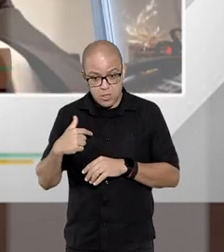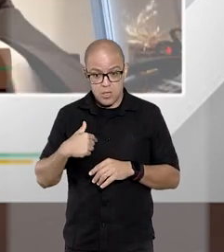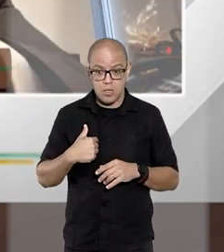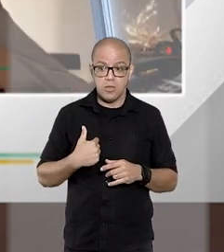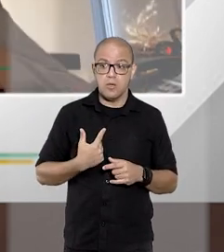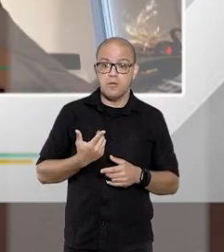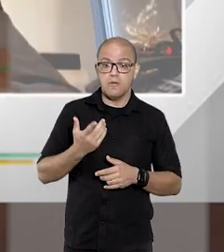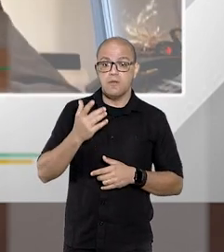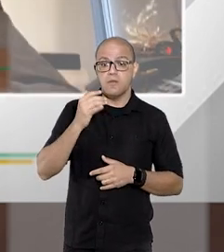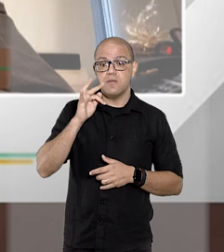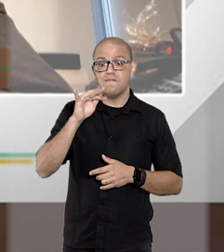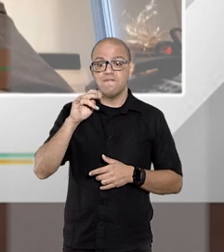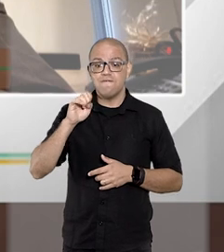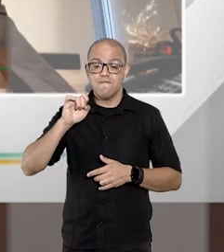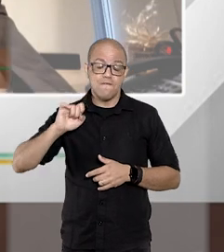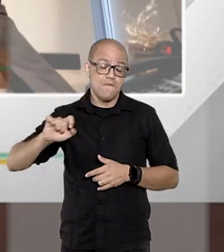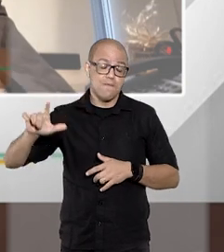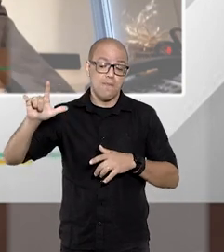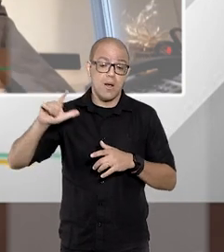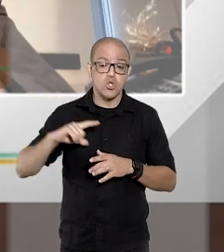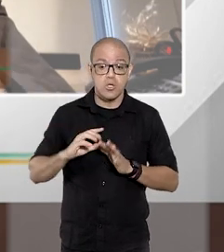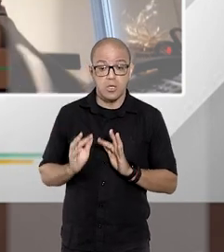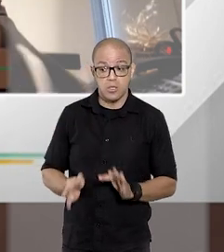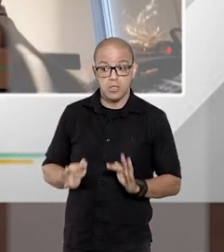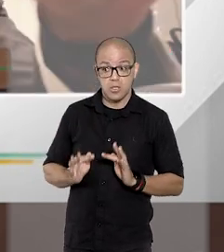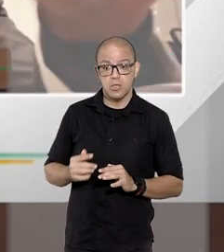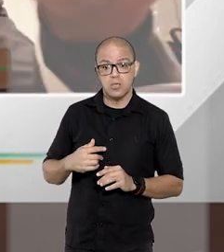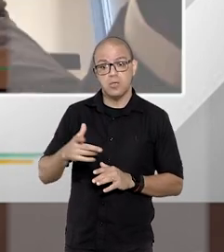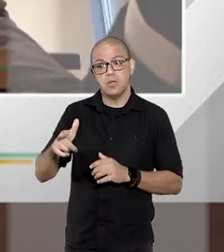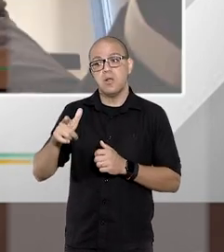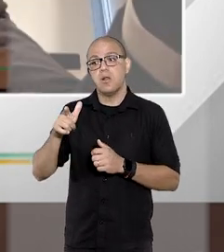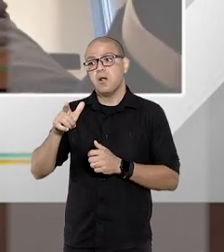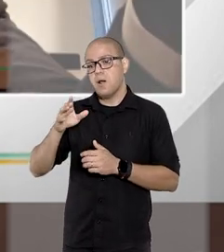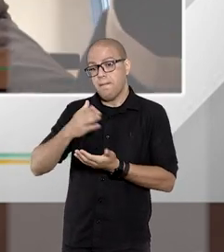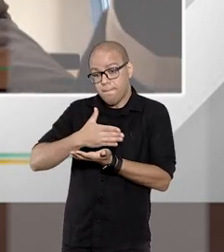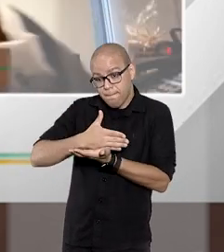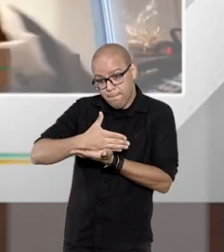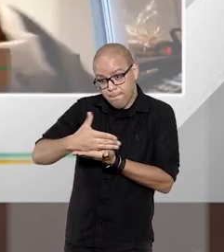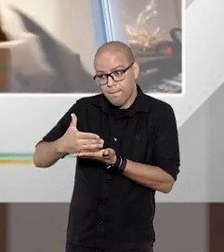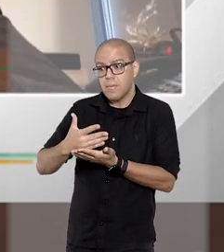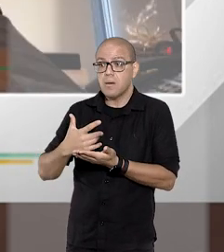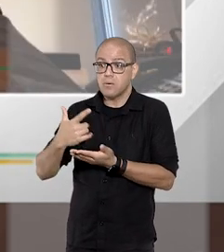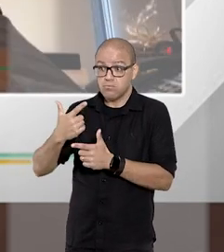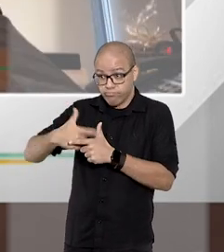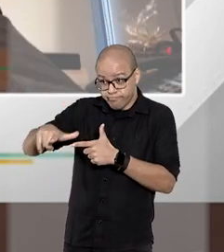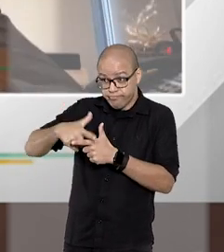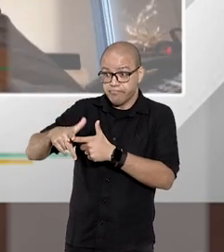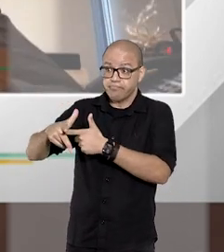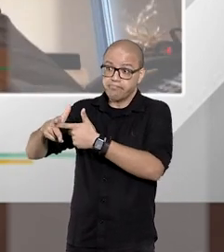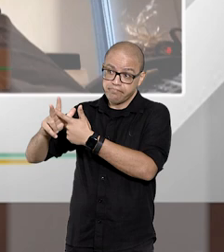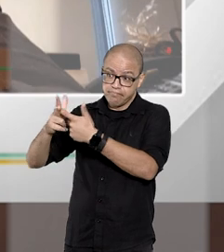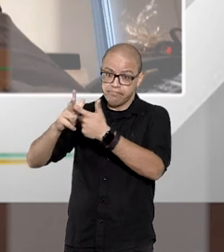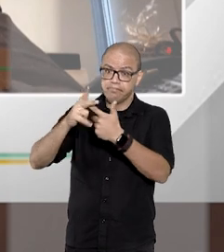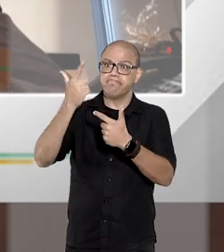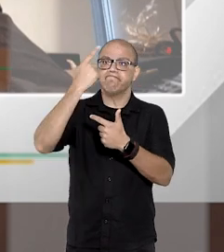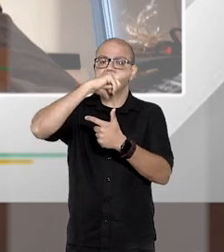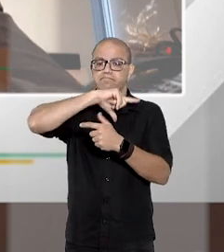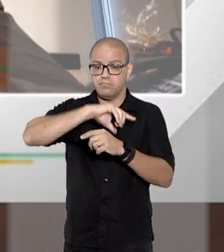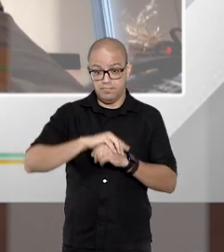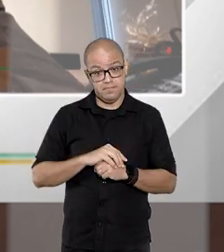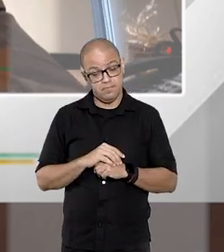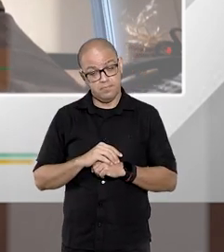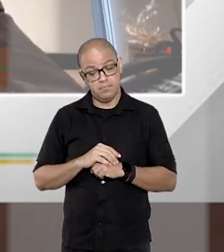num rito informal em que eu tenho a simplicidade como pedra de toque para a solução dos litígios ali